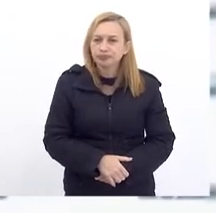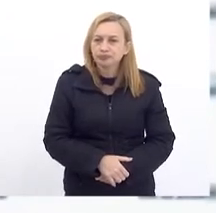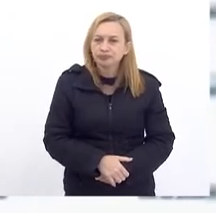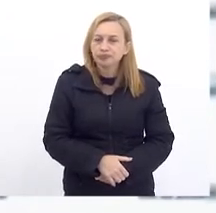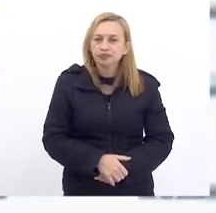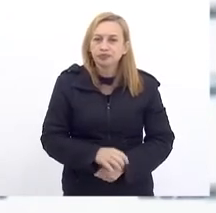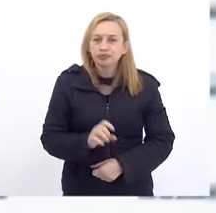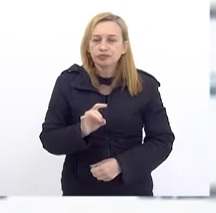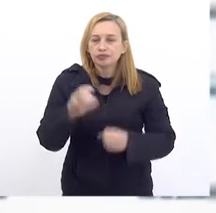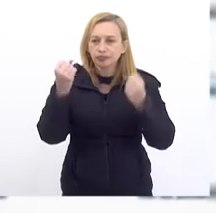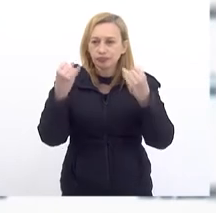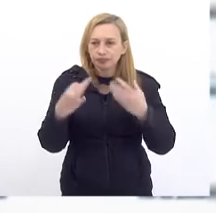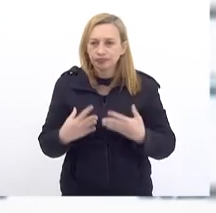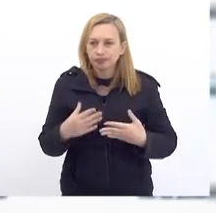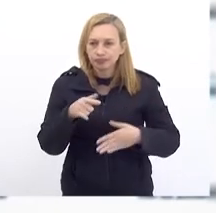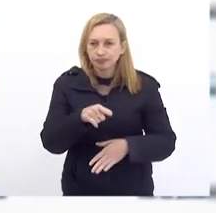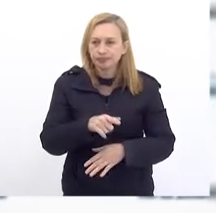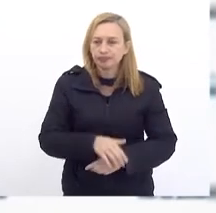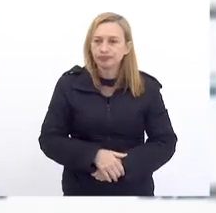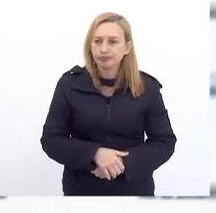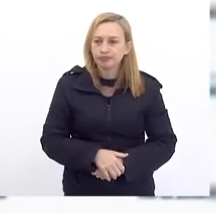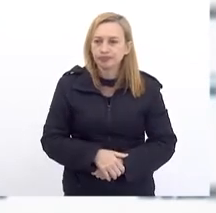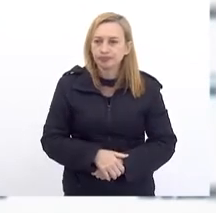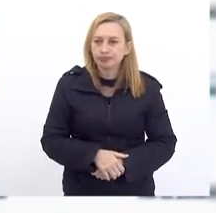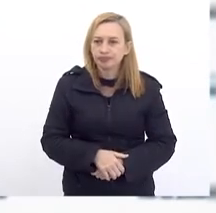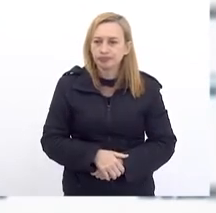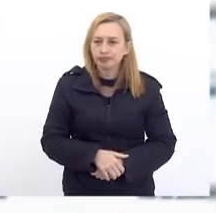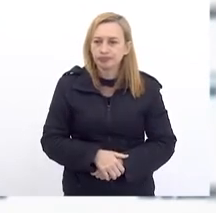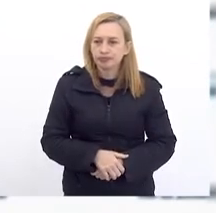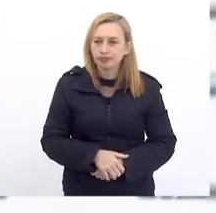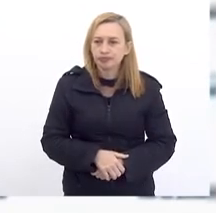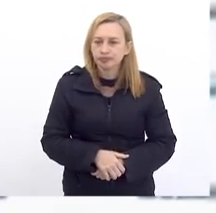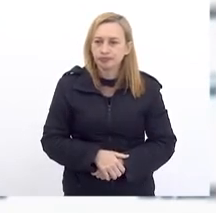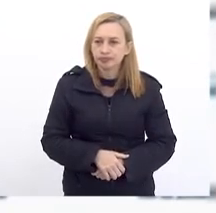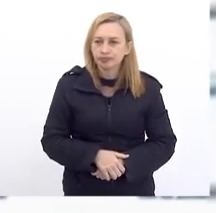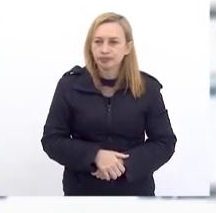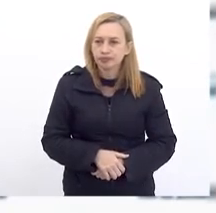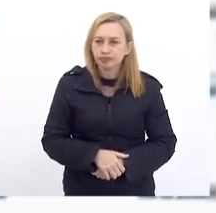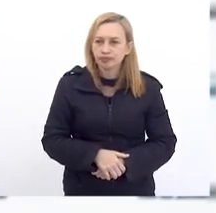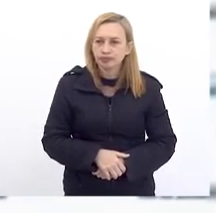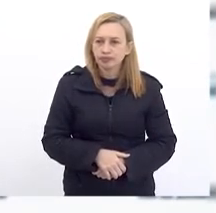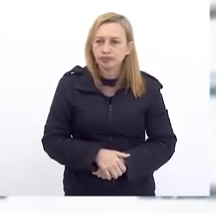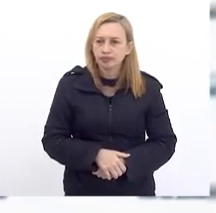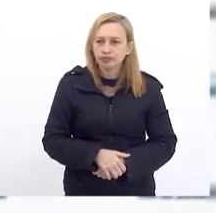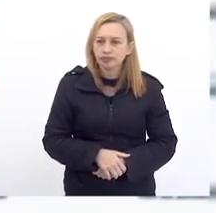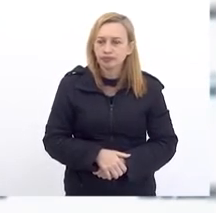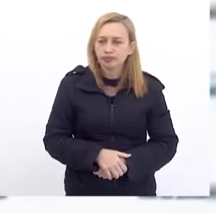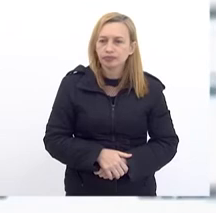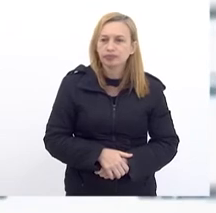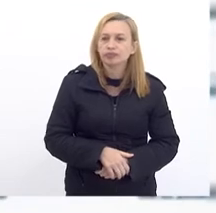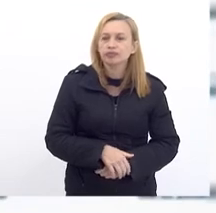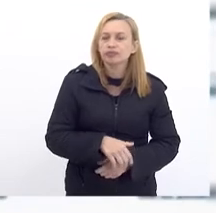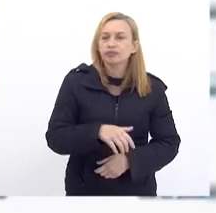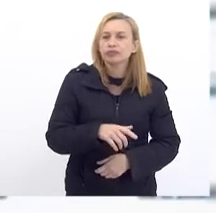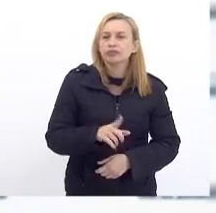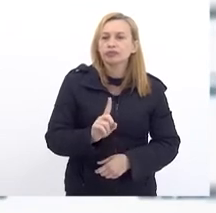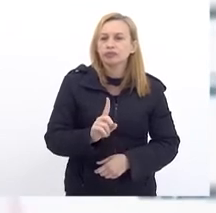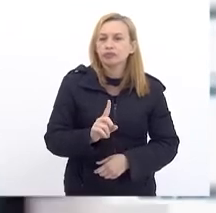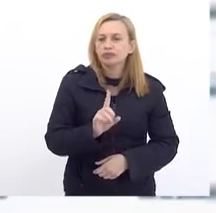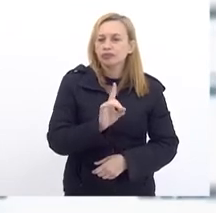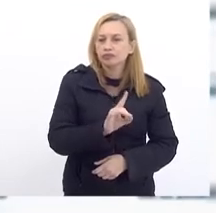Esclarecer Que Não Estamos Fazendo Com A Pilo De 2021 Embora Lá no Final